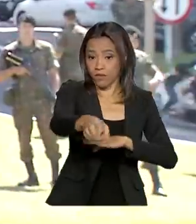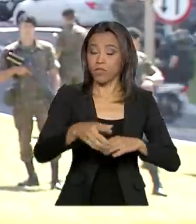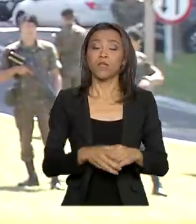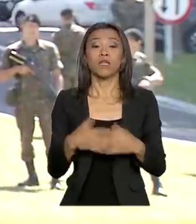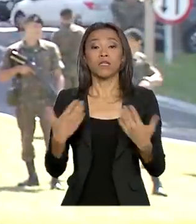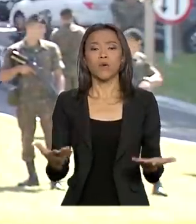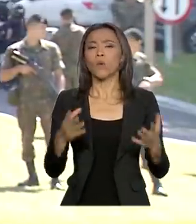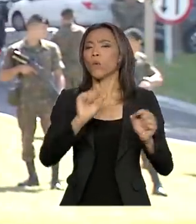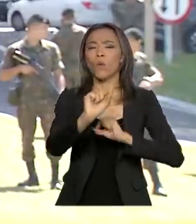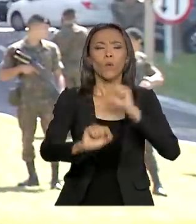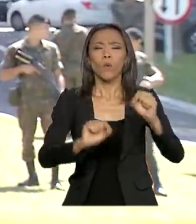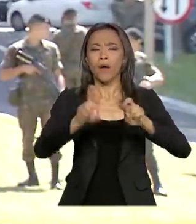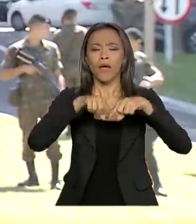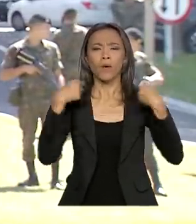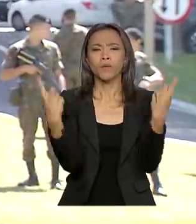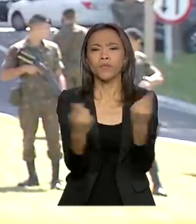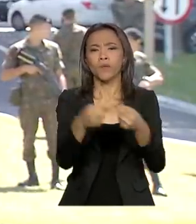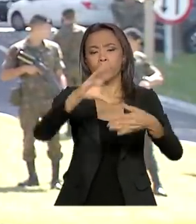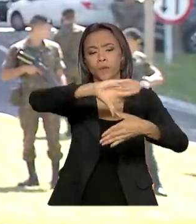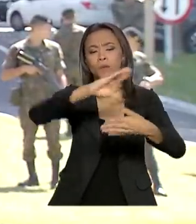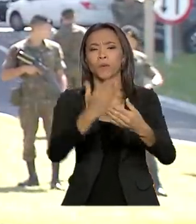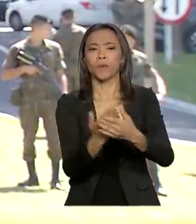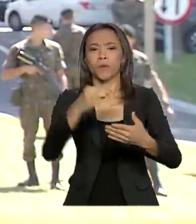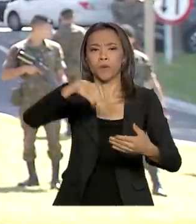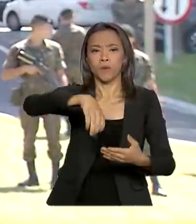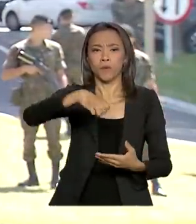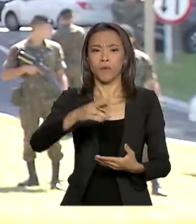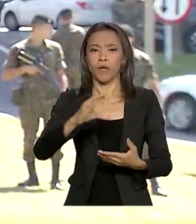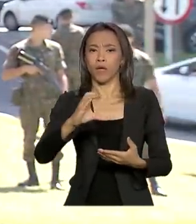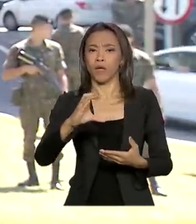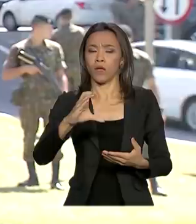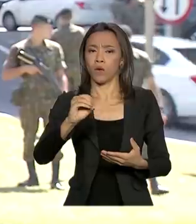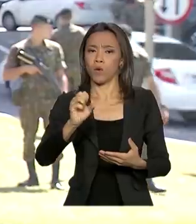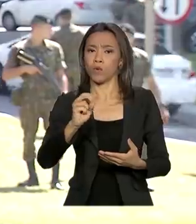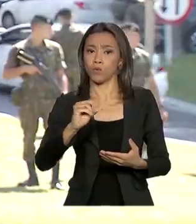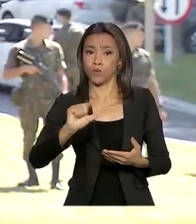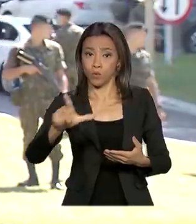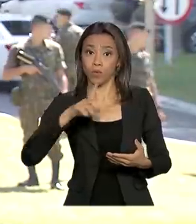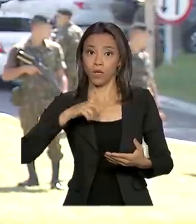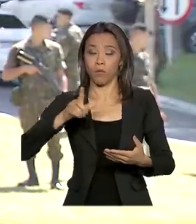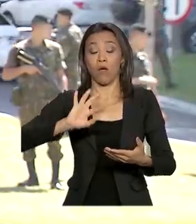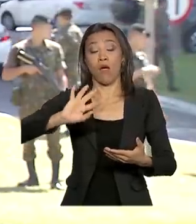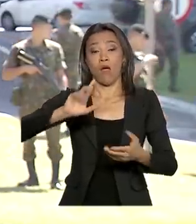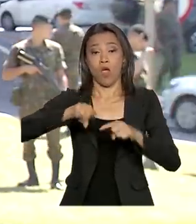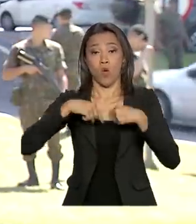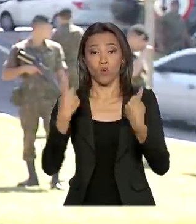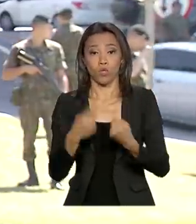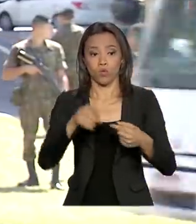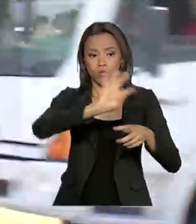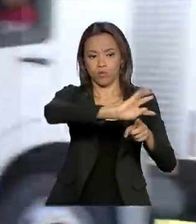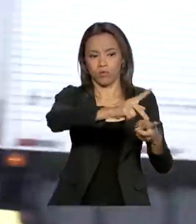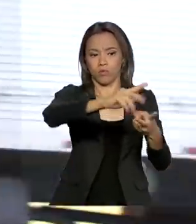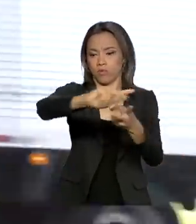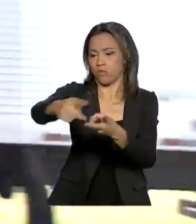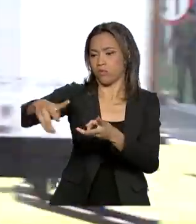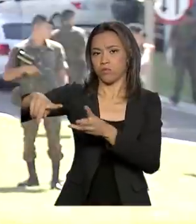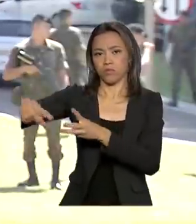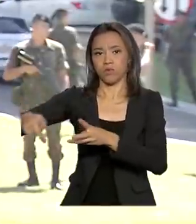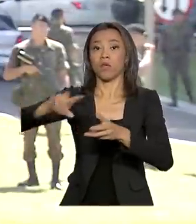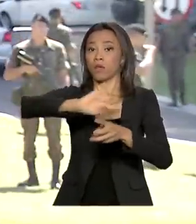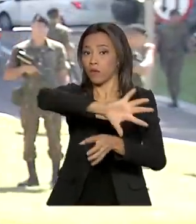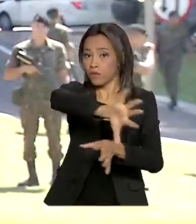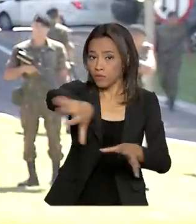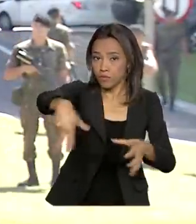do Mercosul, elas se iniciam hoje à tarde, numa reunião entre os chanceleres dos países-membro do